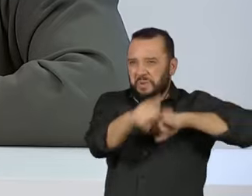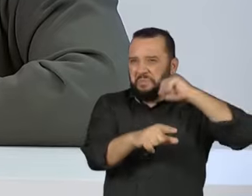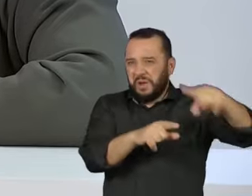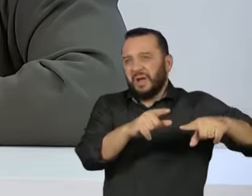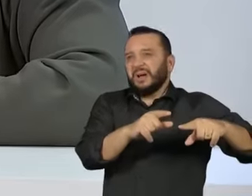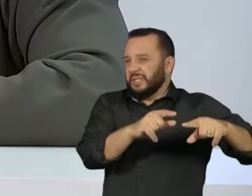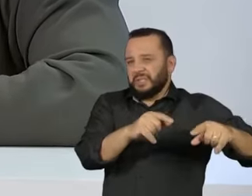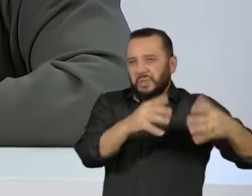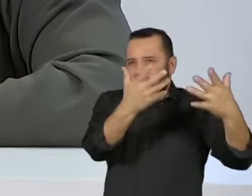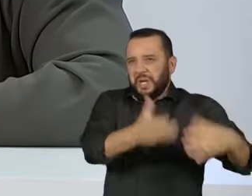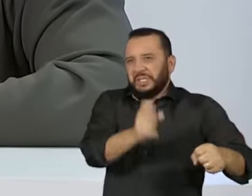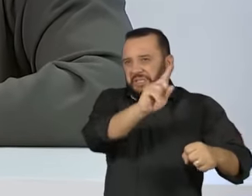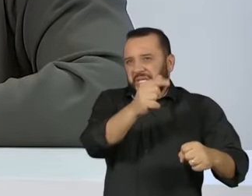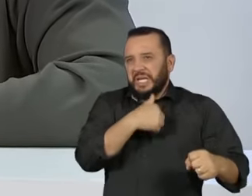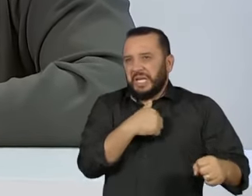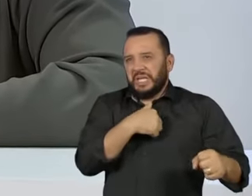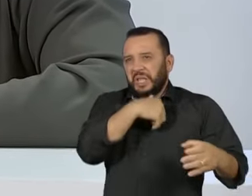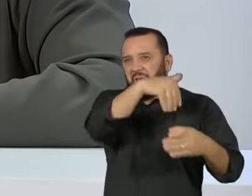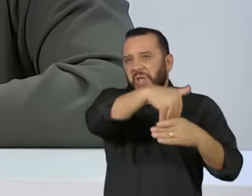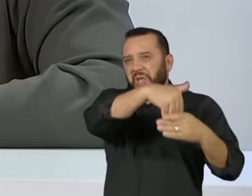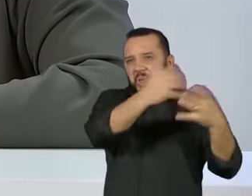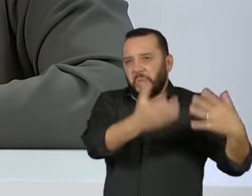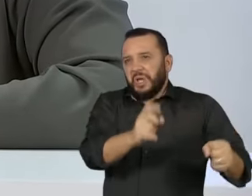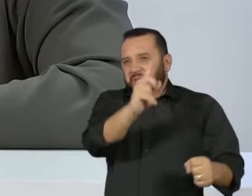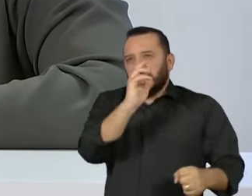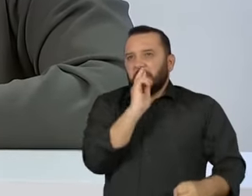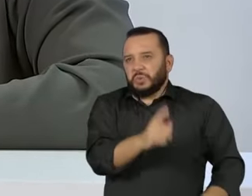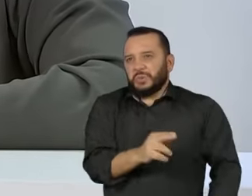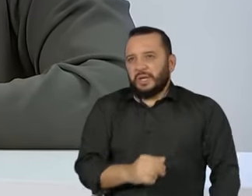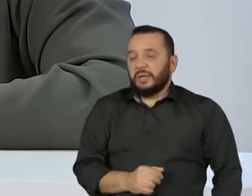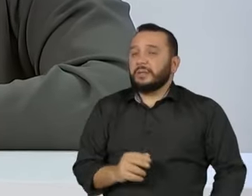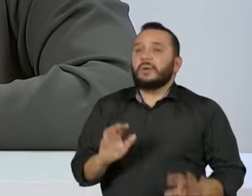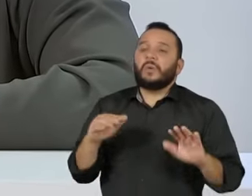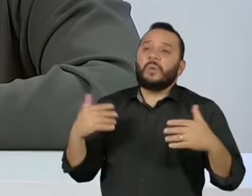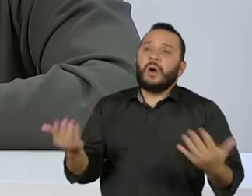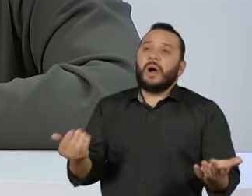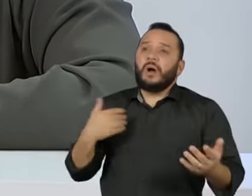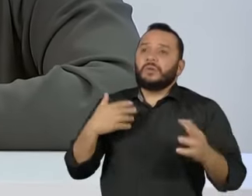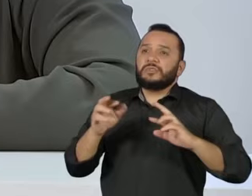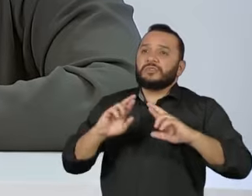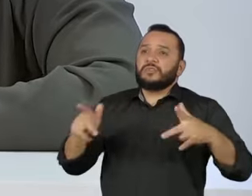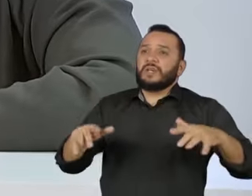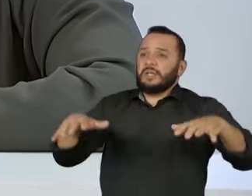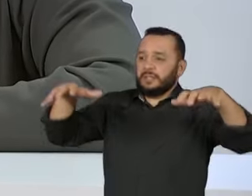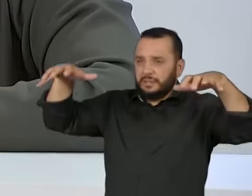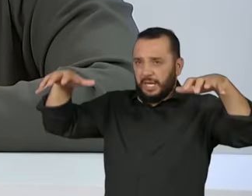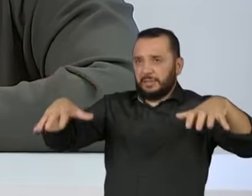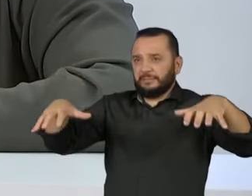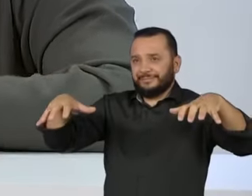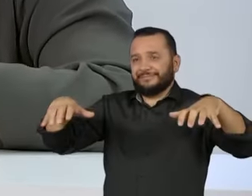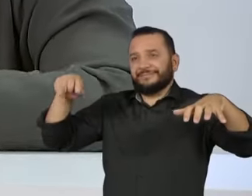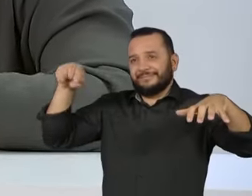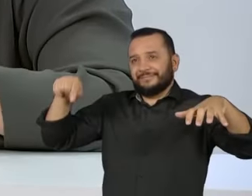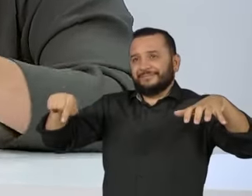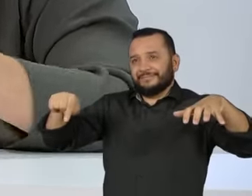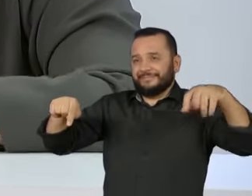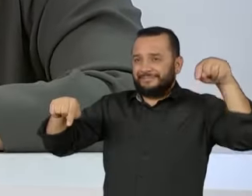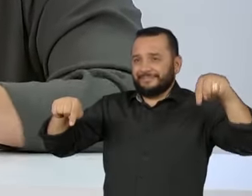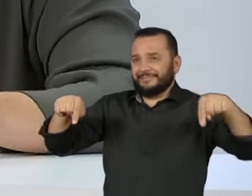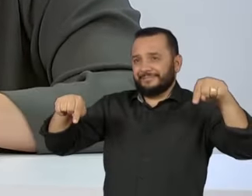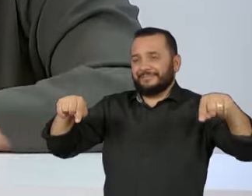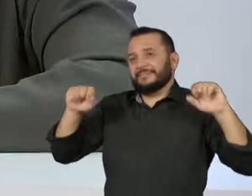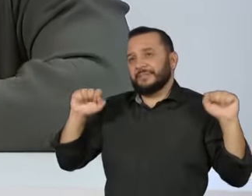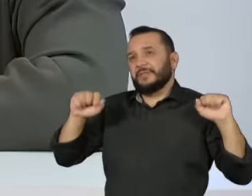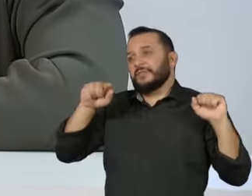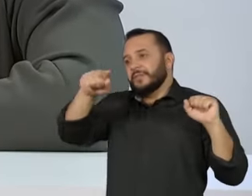processo eleitoral. Então, eu queria reforçar essa pergunta. Quais são as diferenças fundamentais que o senhor vê entre esses dois campos? O senhor já escreveu